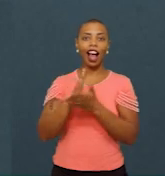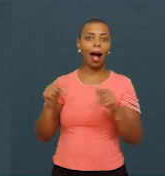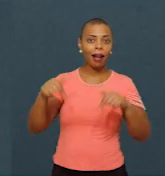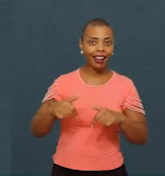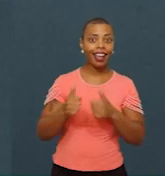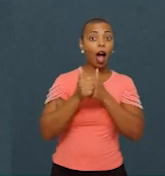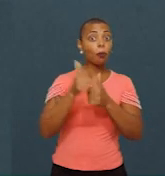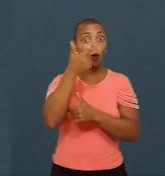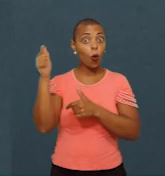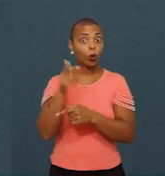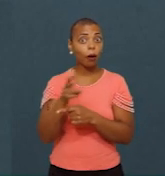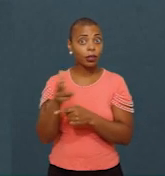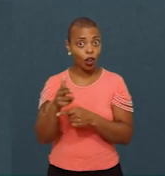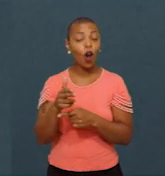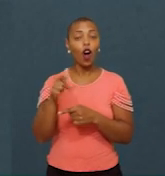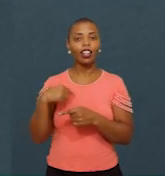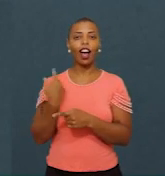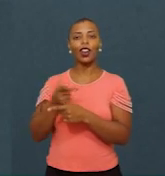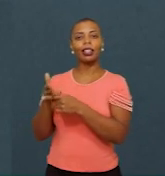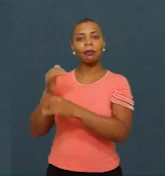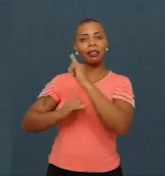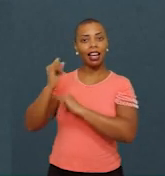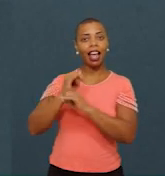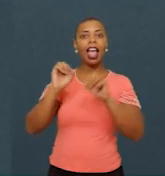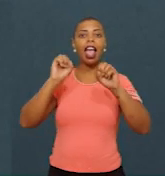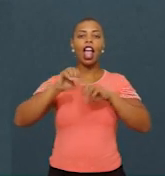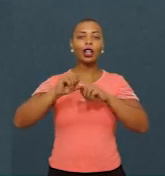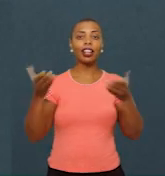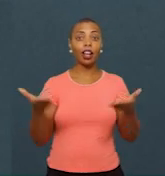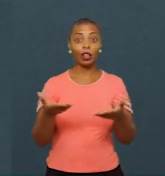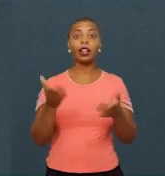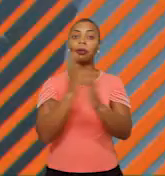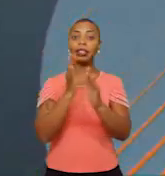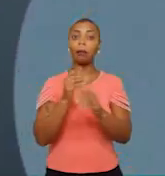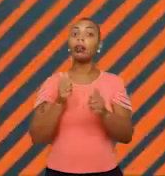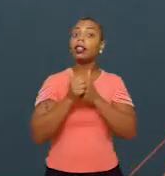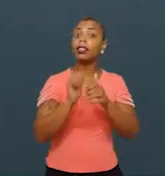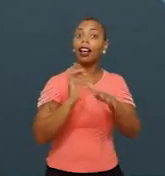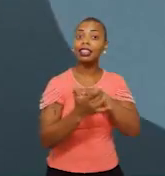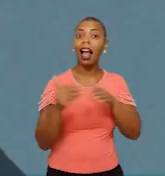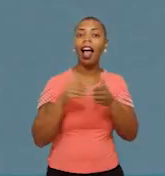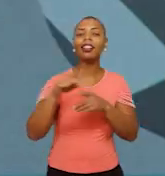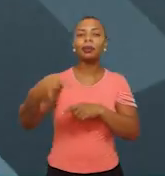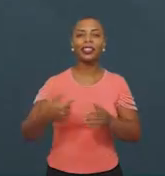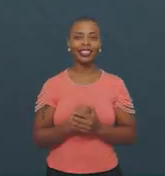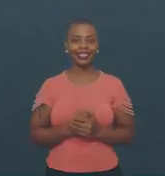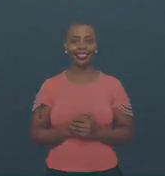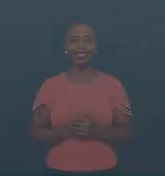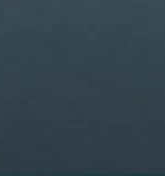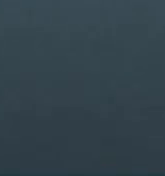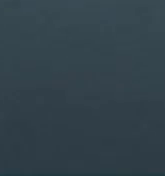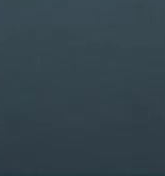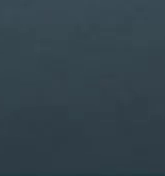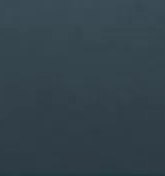Acompanhe os outros episódios da websérie Educação Já Municípios e nos siga nas redes sociais. Até mais! Acompanhe os Já Municípios